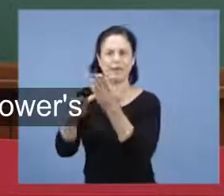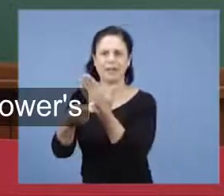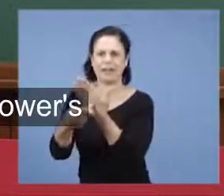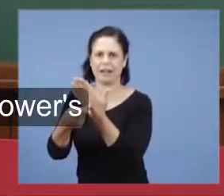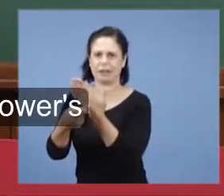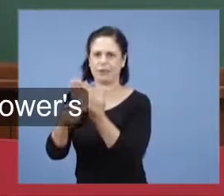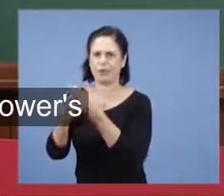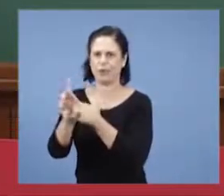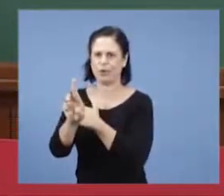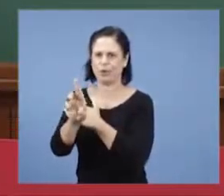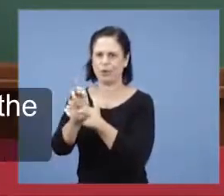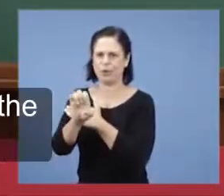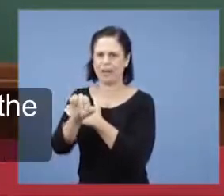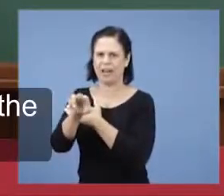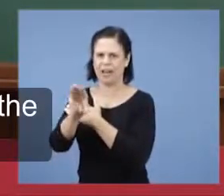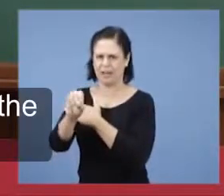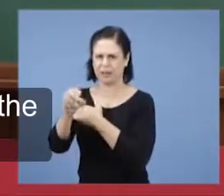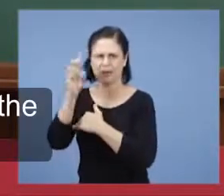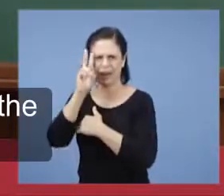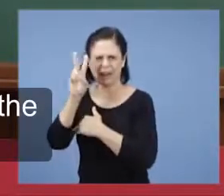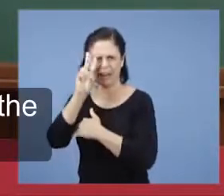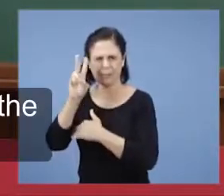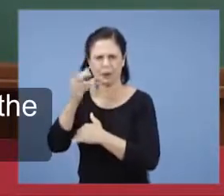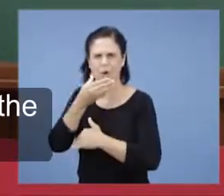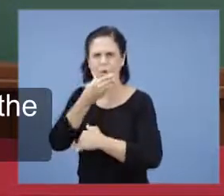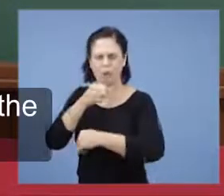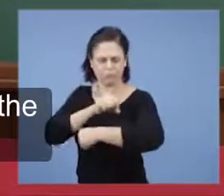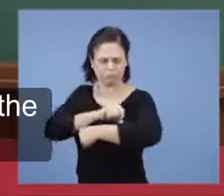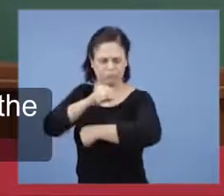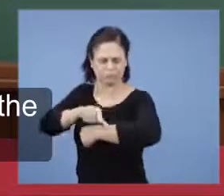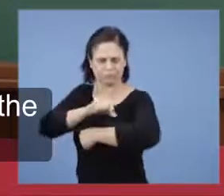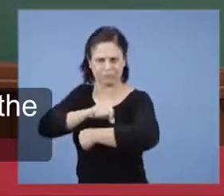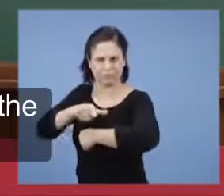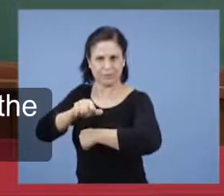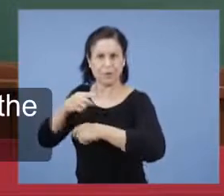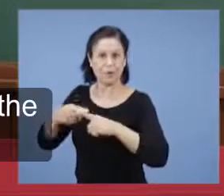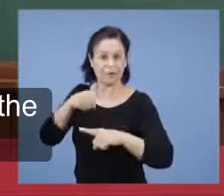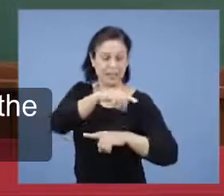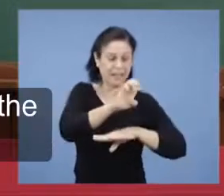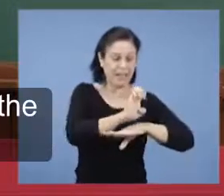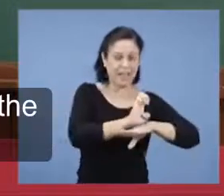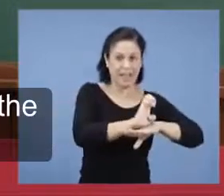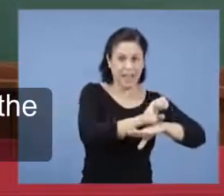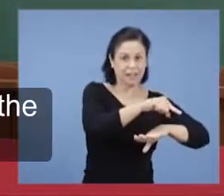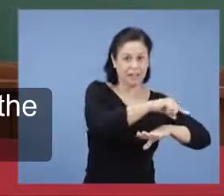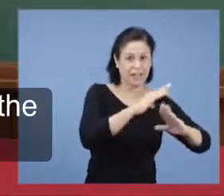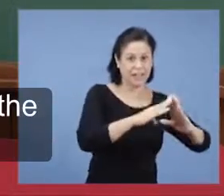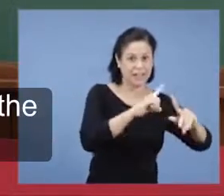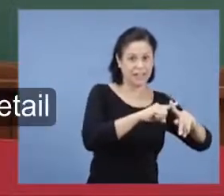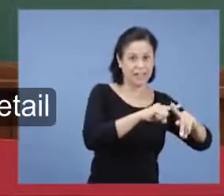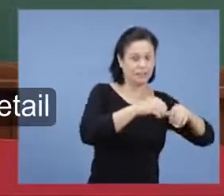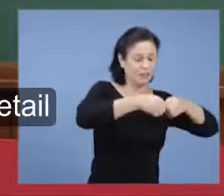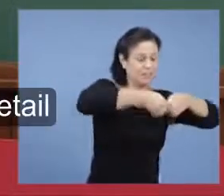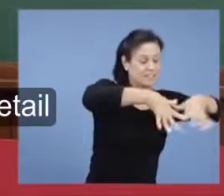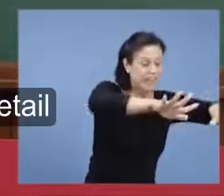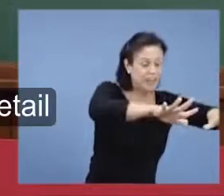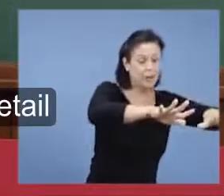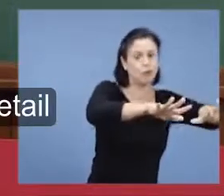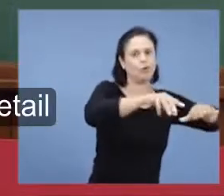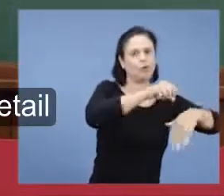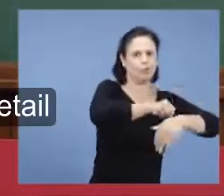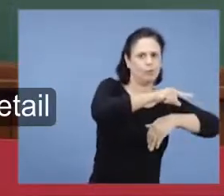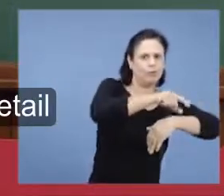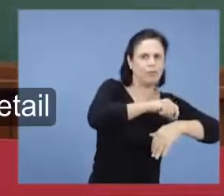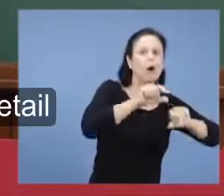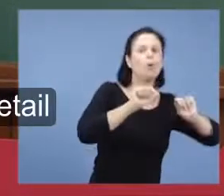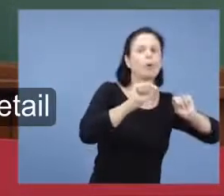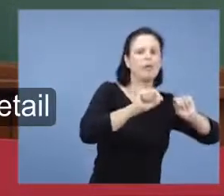que é do semeador. A igreja aqui vai semear. E ela tinha, o obstáculo dos maus e dos